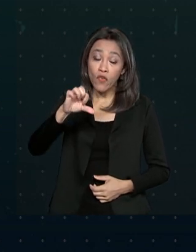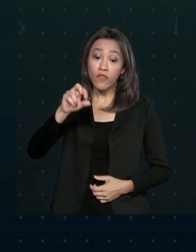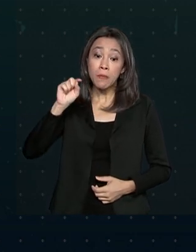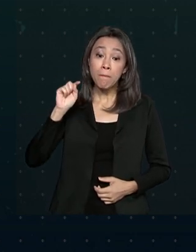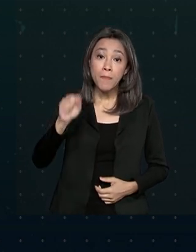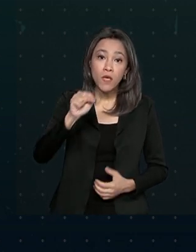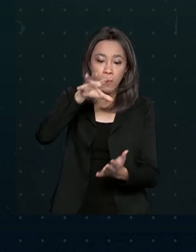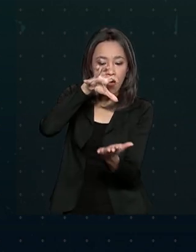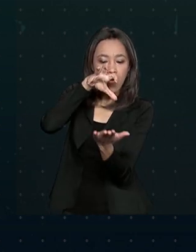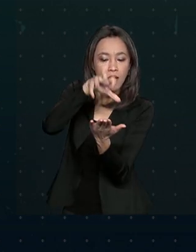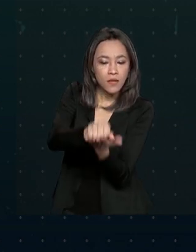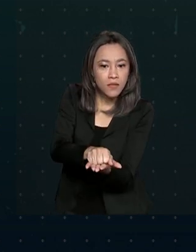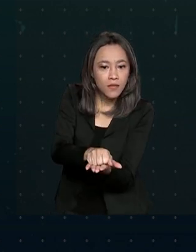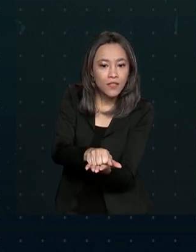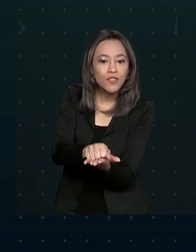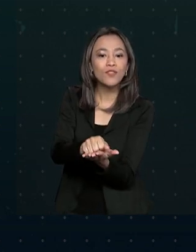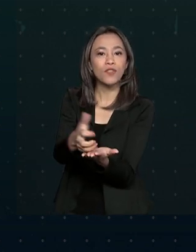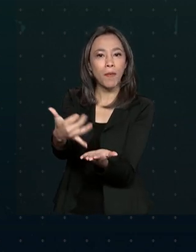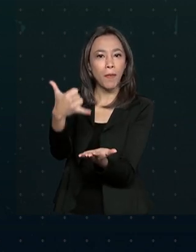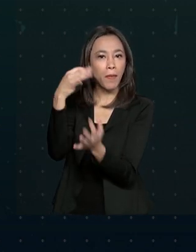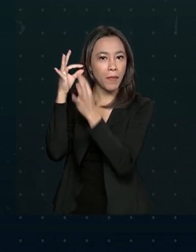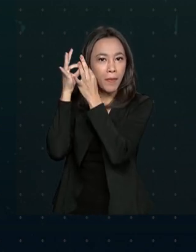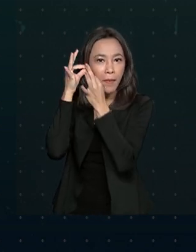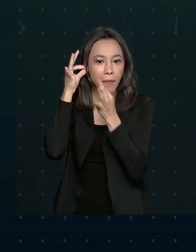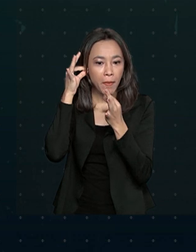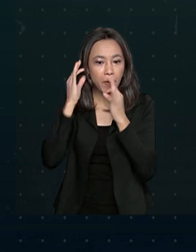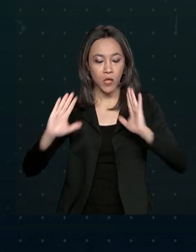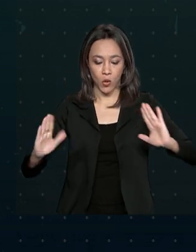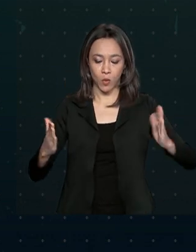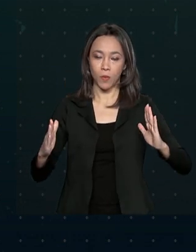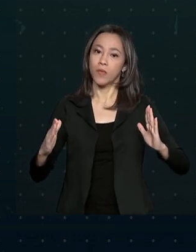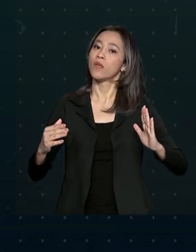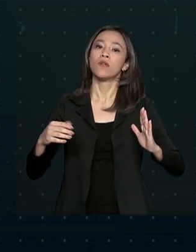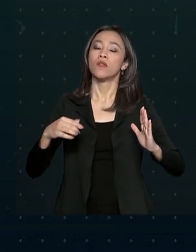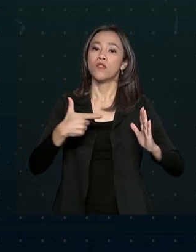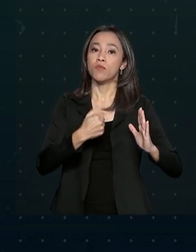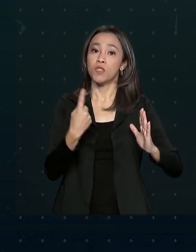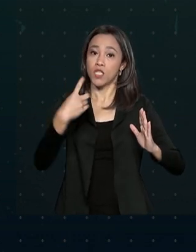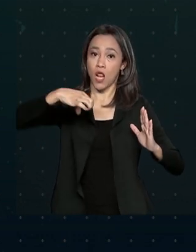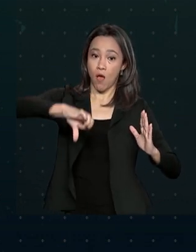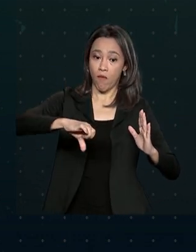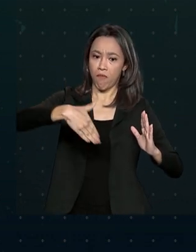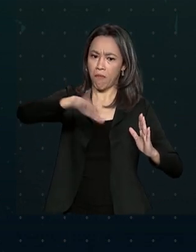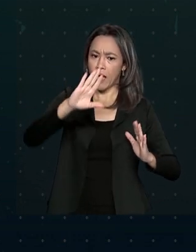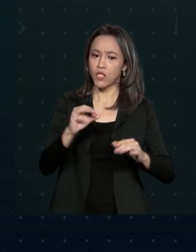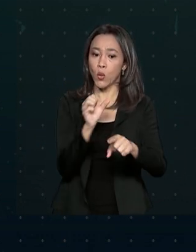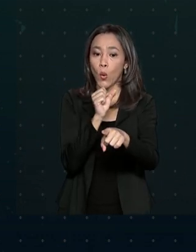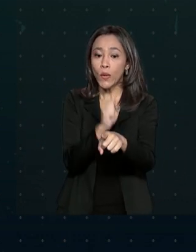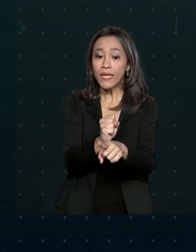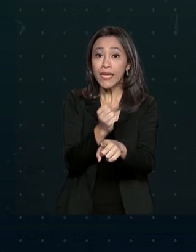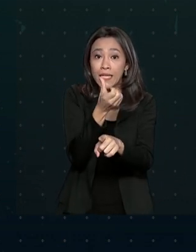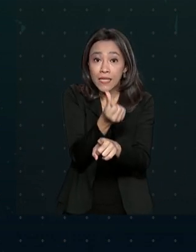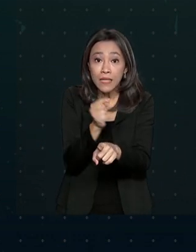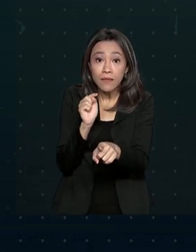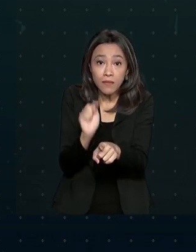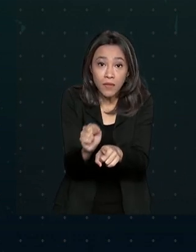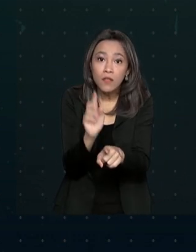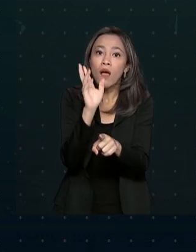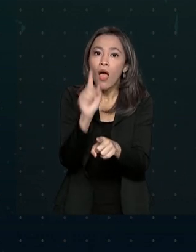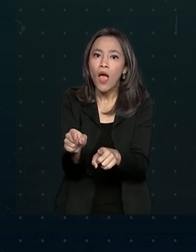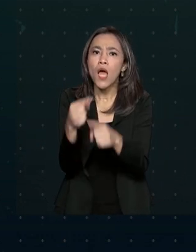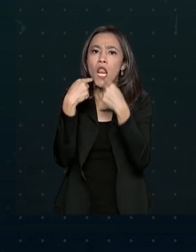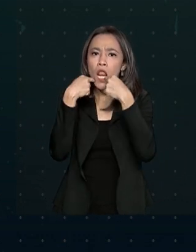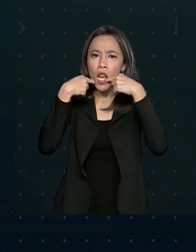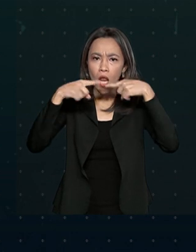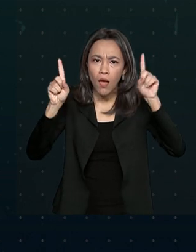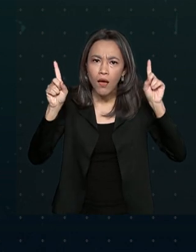feitos pelo Disque Direitos Humanos ao longo de 2019, mais de 86 mil foram denúncias